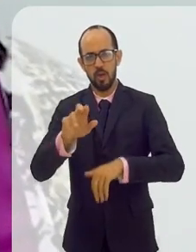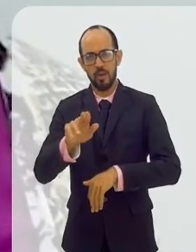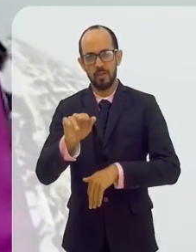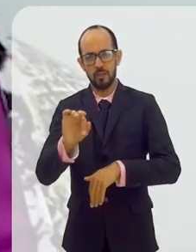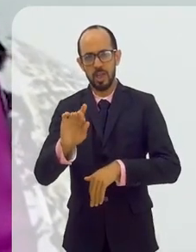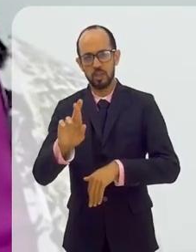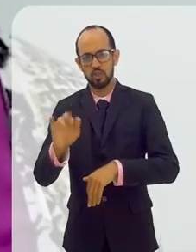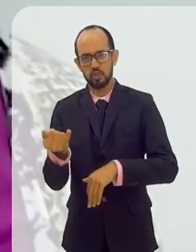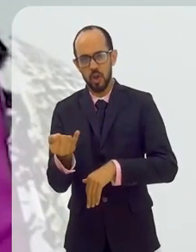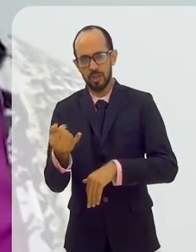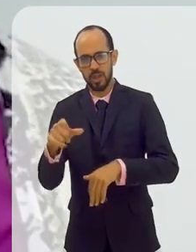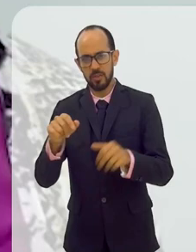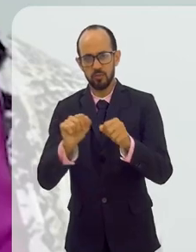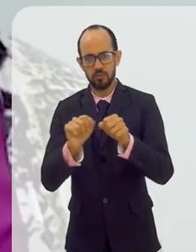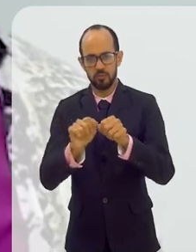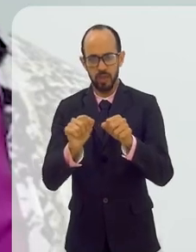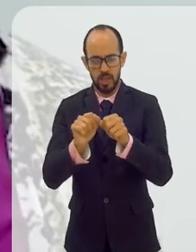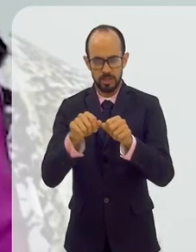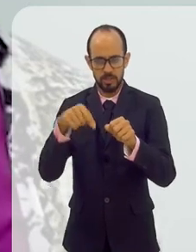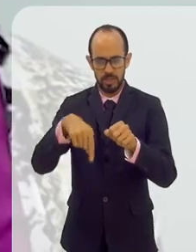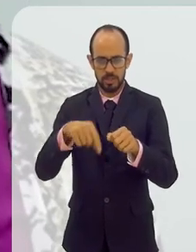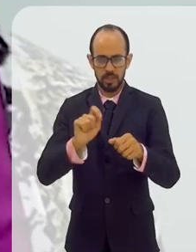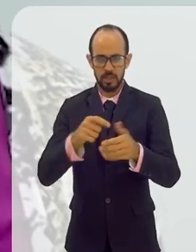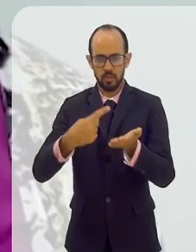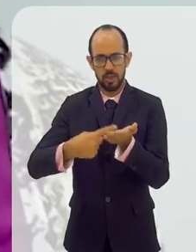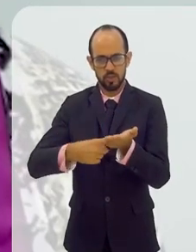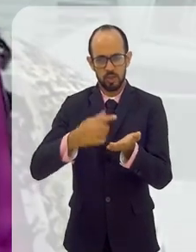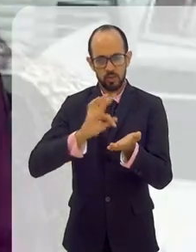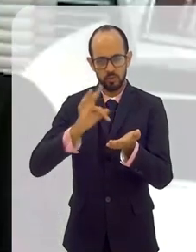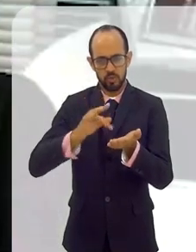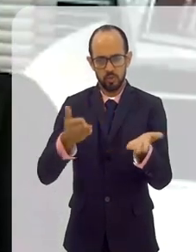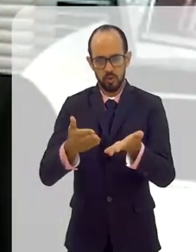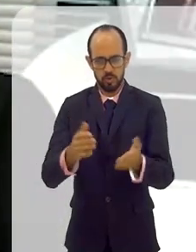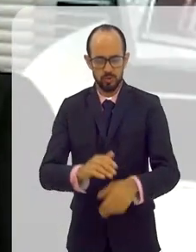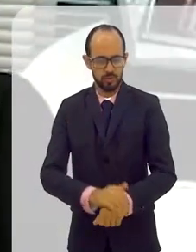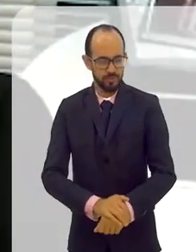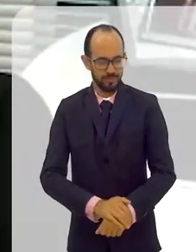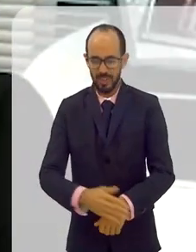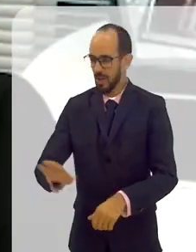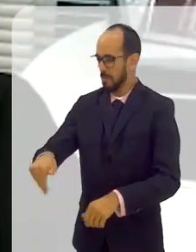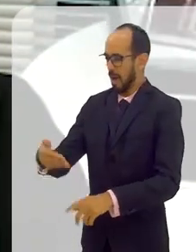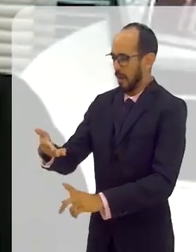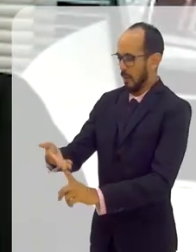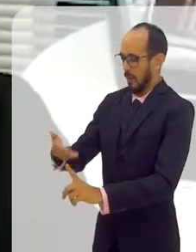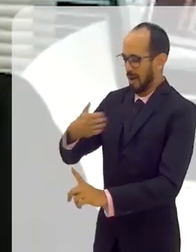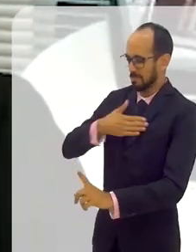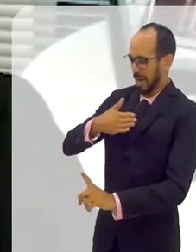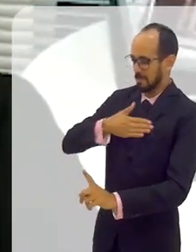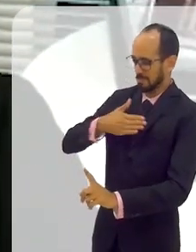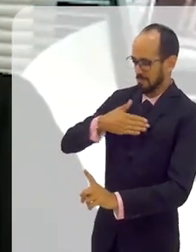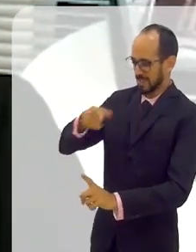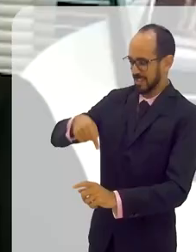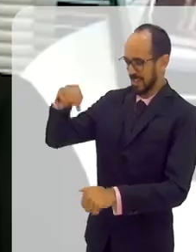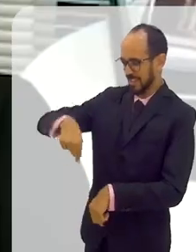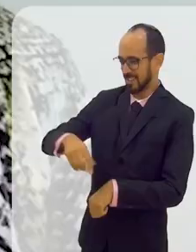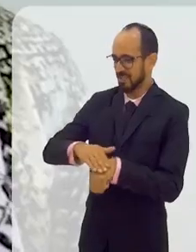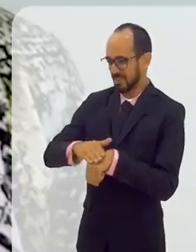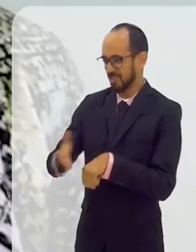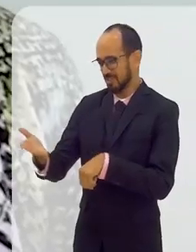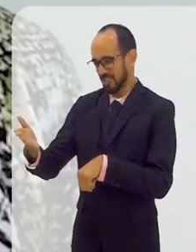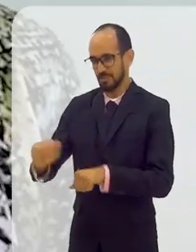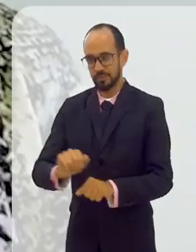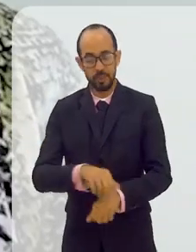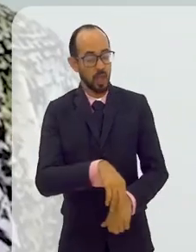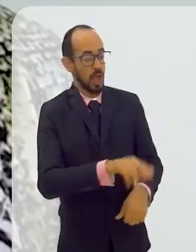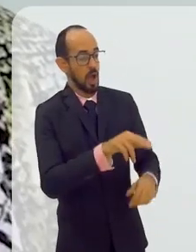durante a entrevista ao Agenda de Futuro de hoje. Vamos conferir. É uma honra, um prazer estar aqui conversando com você. A UFRJ